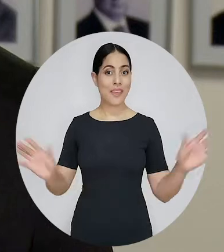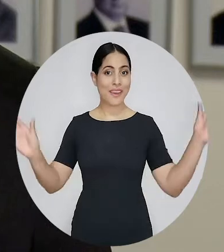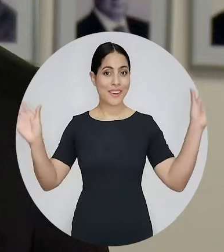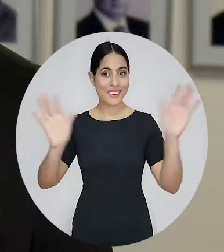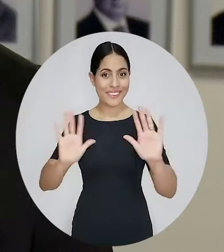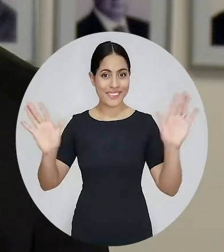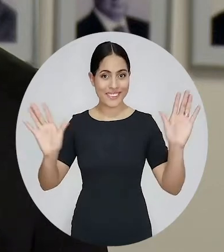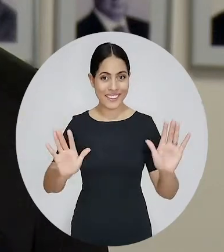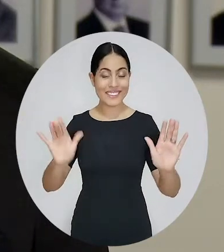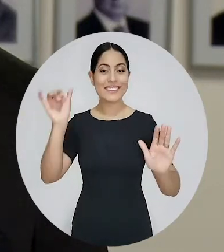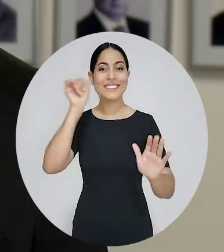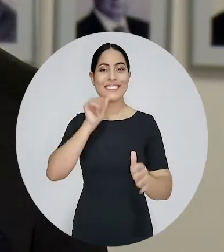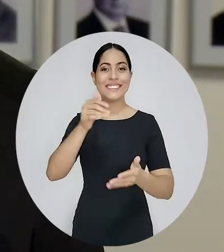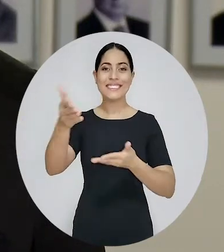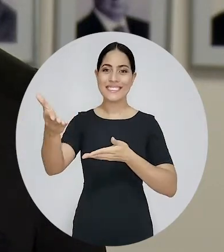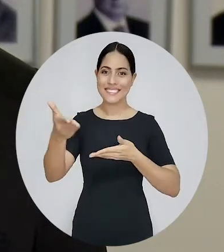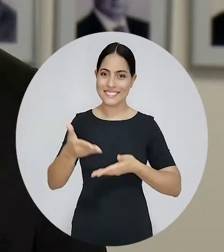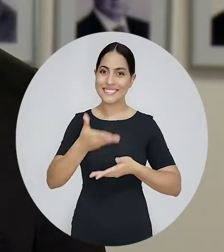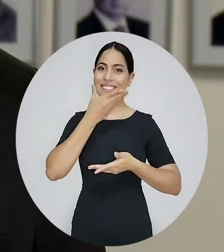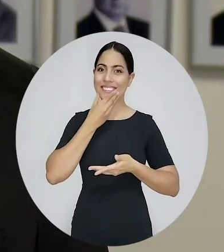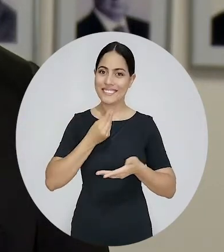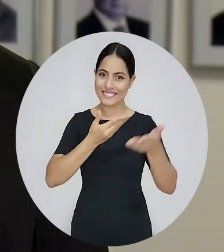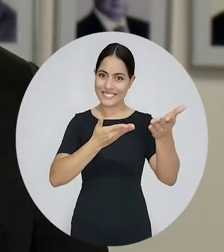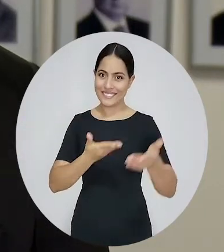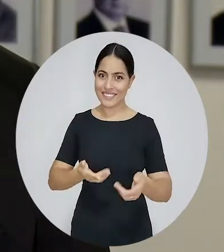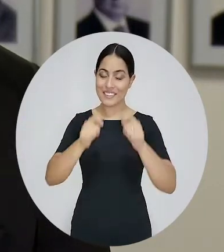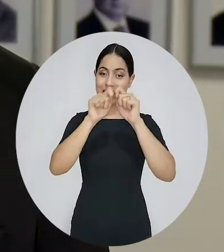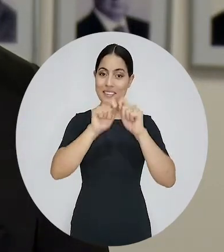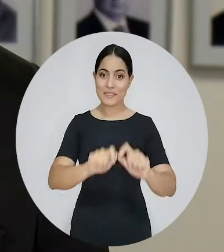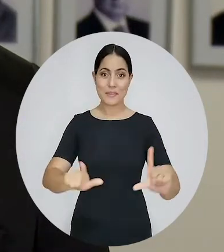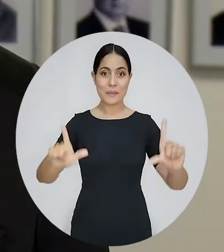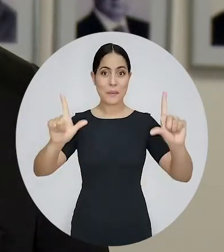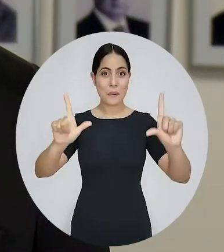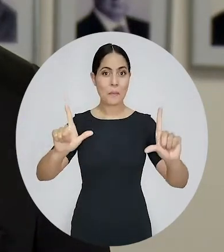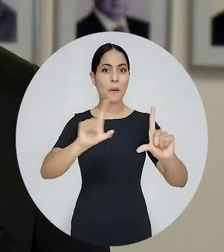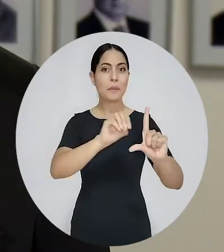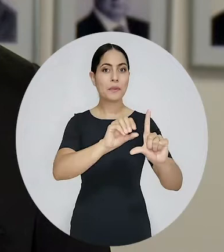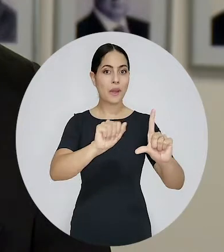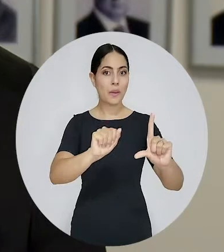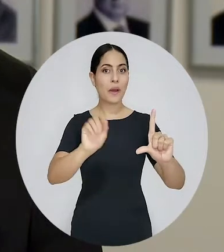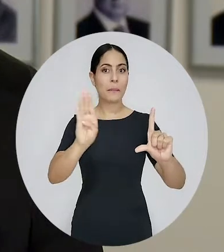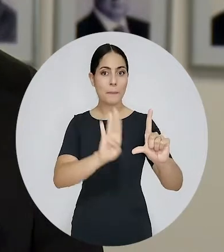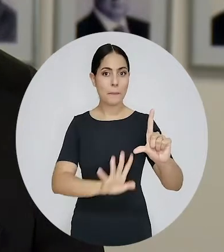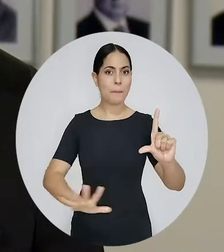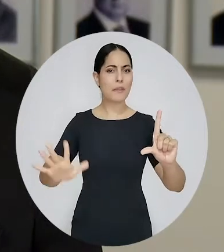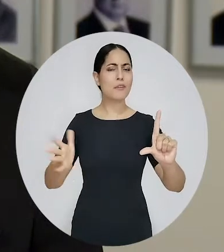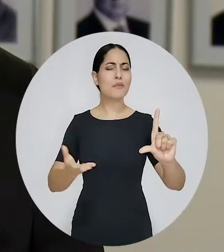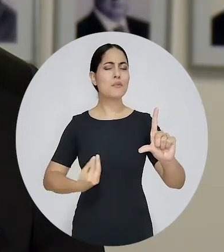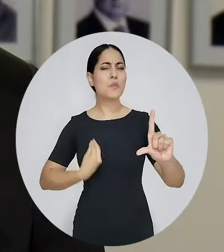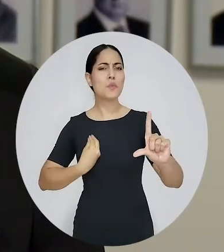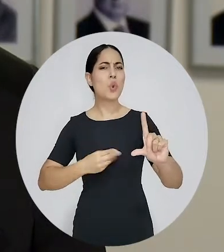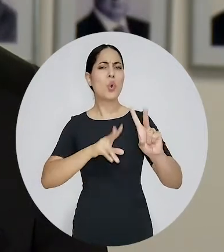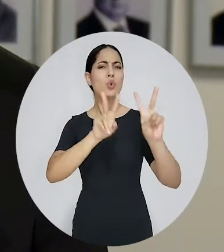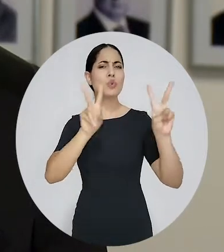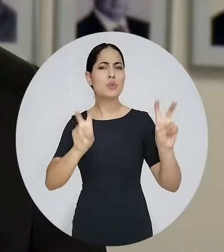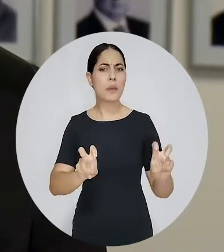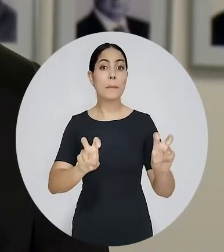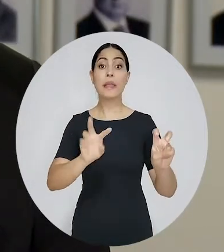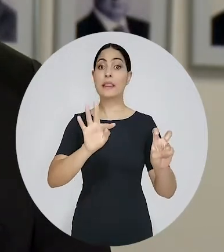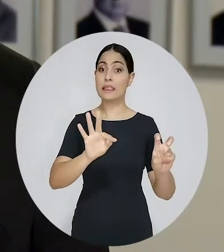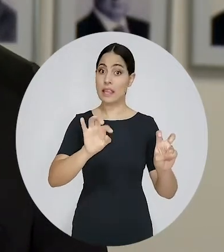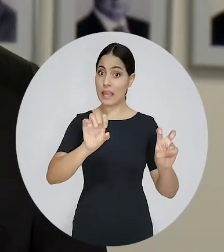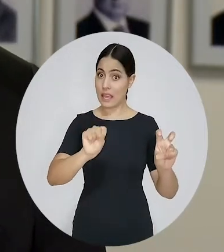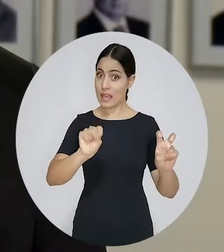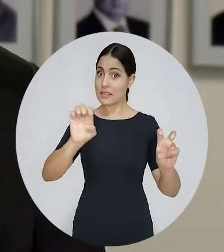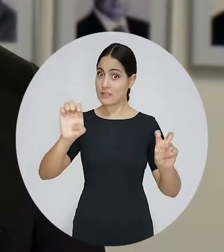Olá, seja bem-vinda, seja bem-vindo. No programa de hoje, nós vamos falar sobre o Manifesto em Apoio ao TSE,